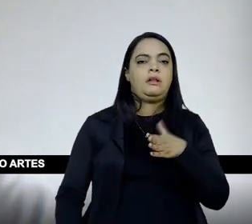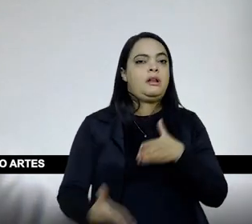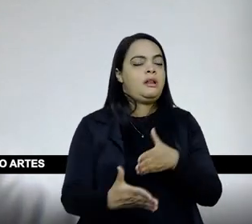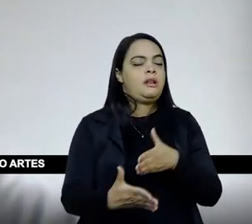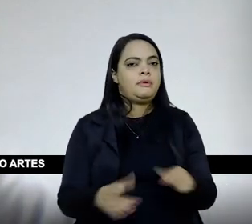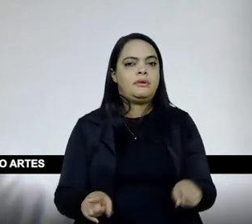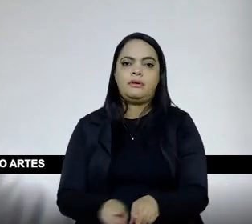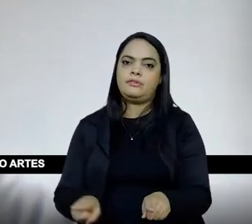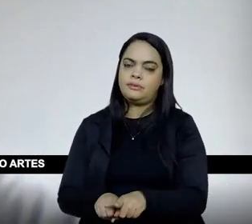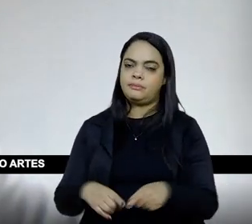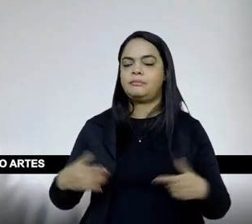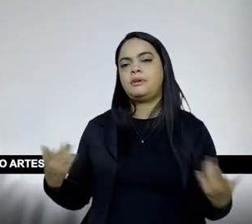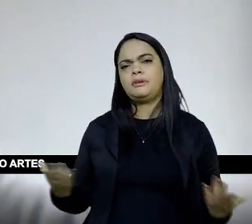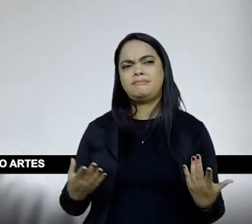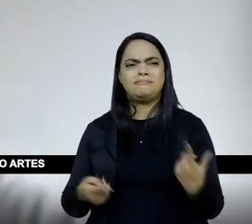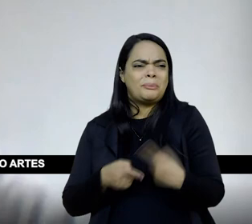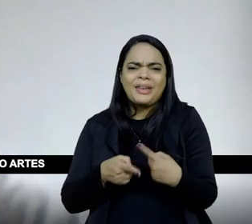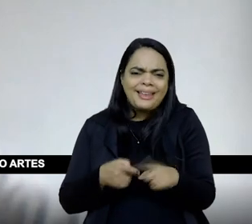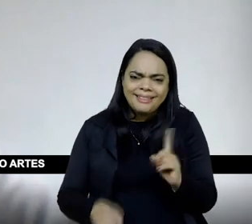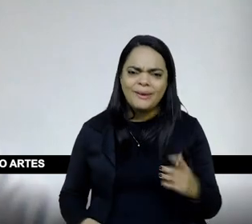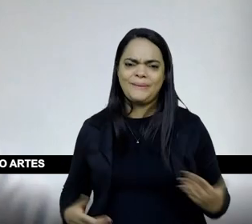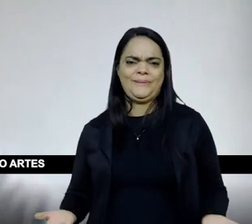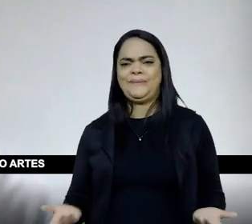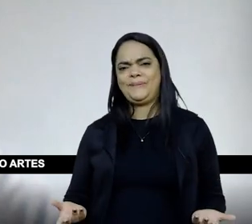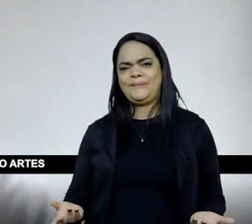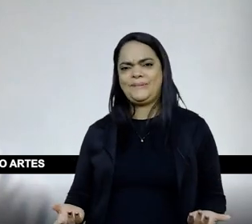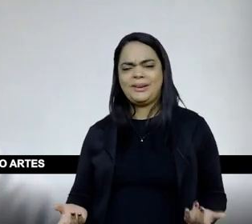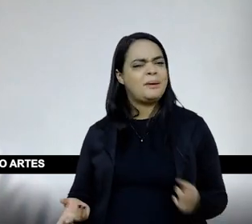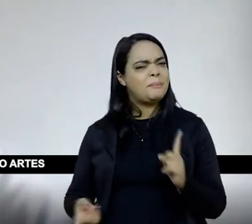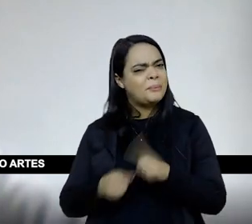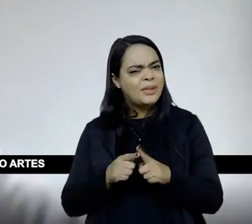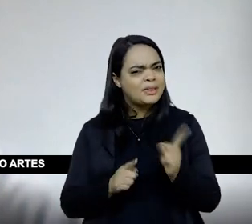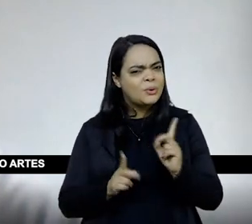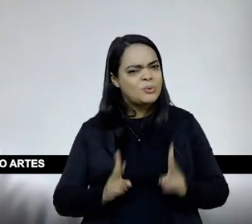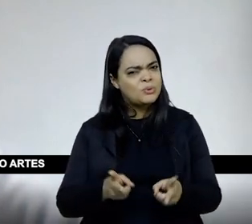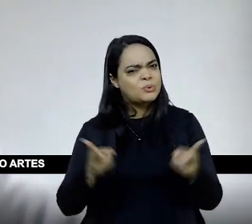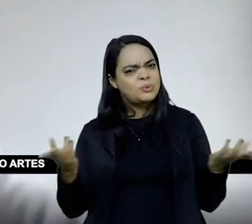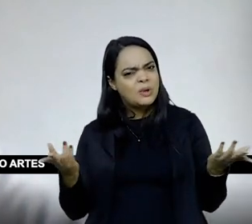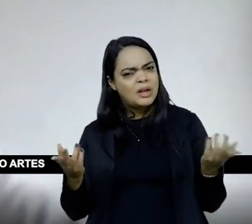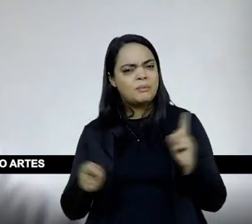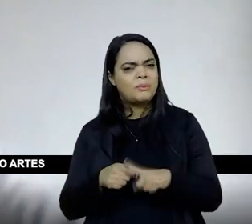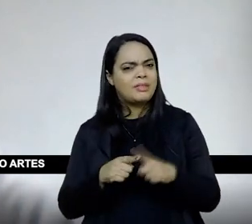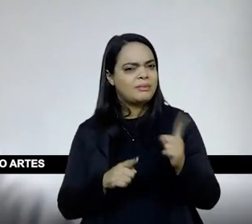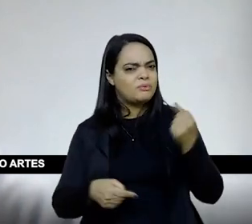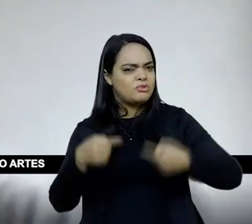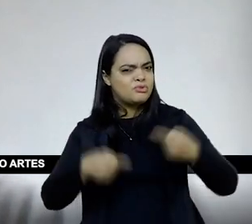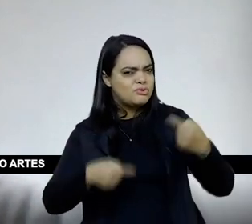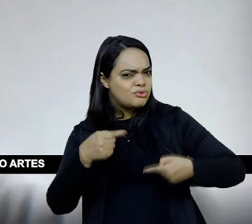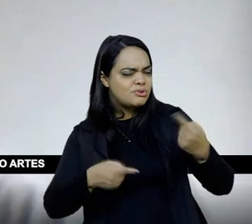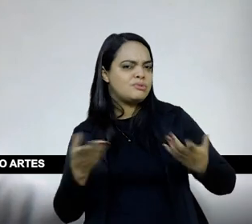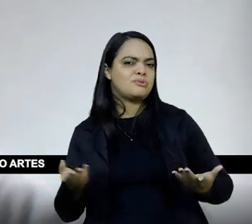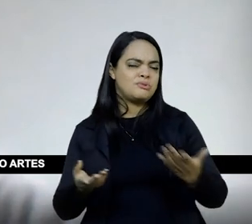é da ficção, né? Por que não ficcionar, né? Por que não problematizar nessa